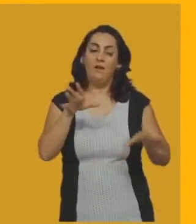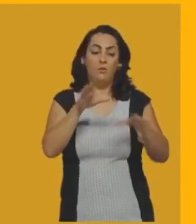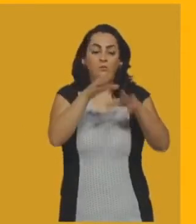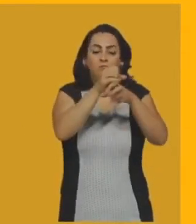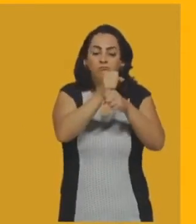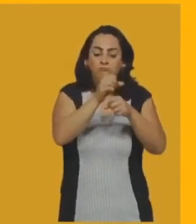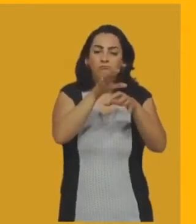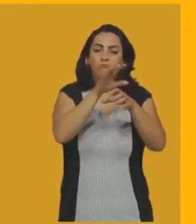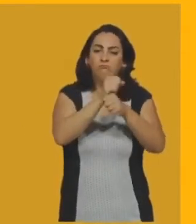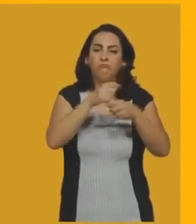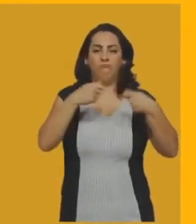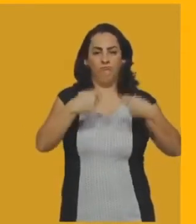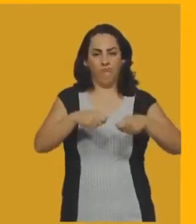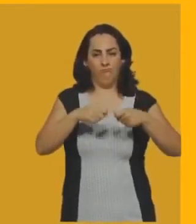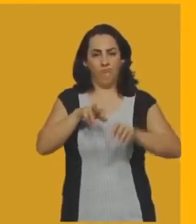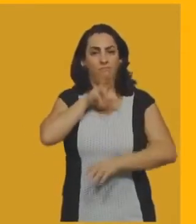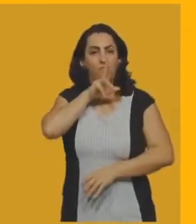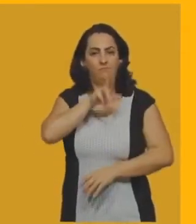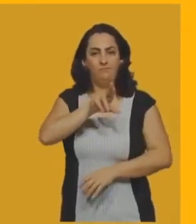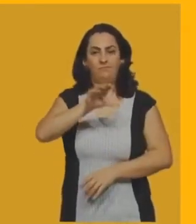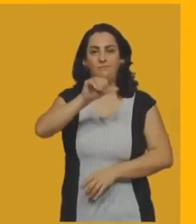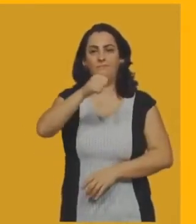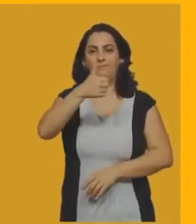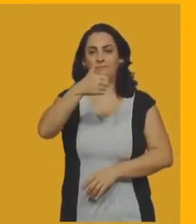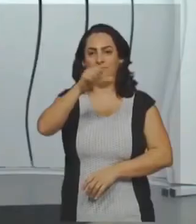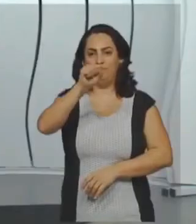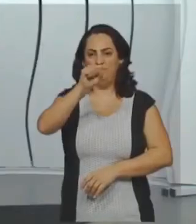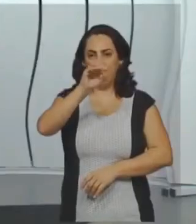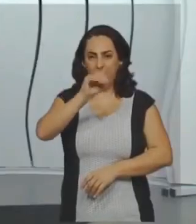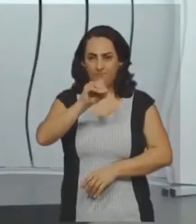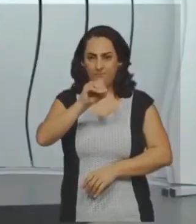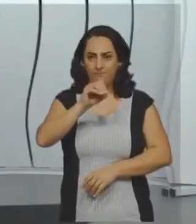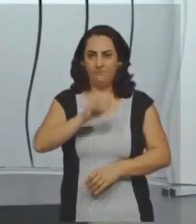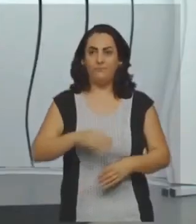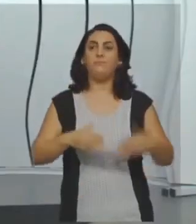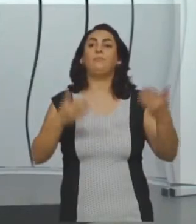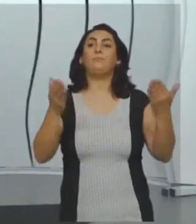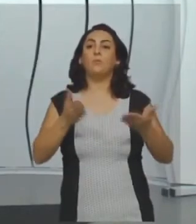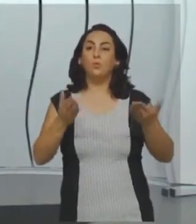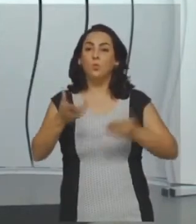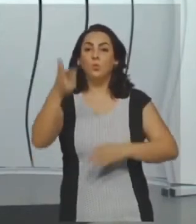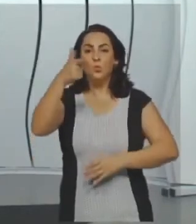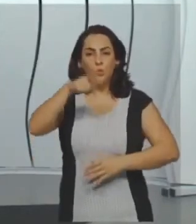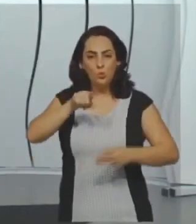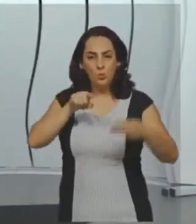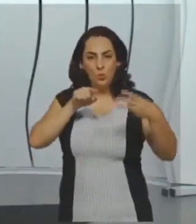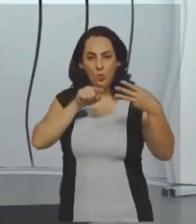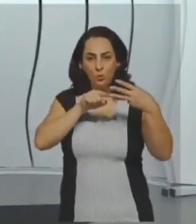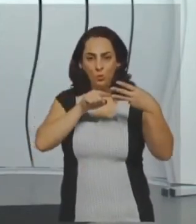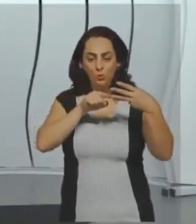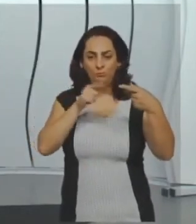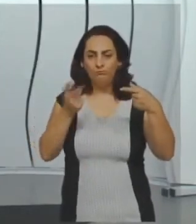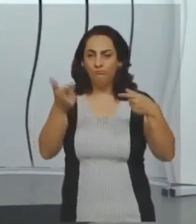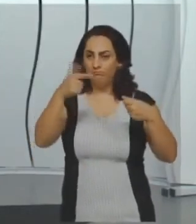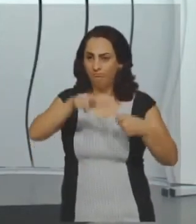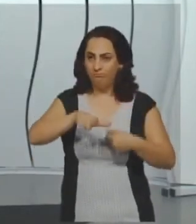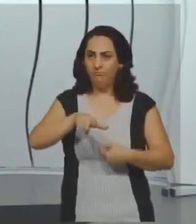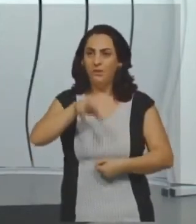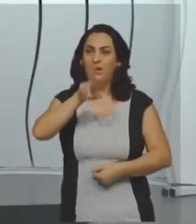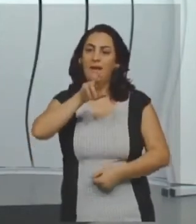ângulo suplementar, a soma dos dois tem que dar quanto? 180 graus.